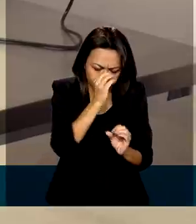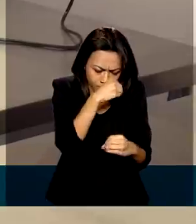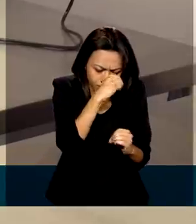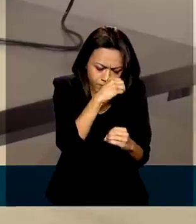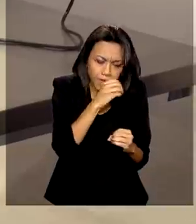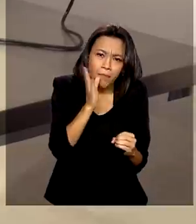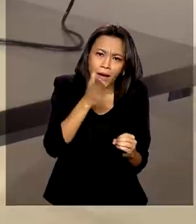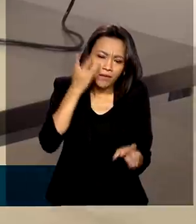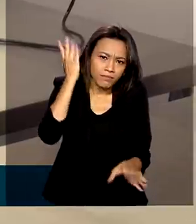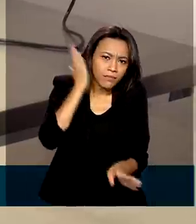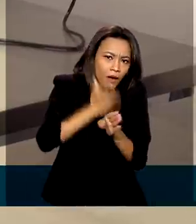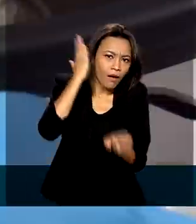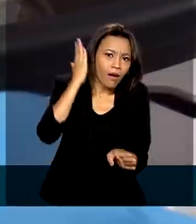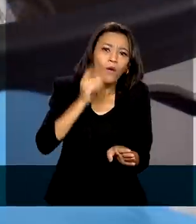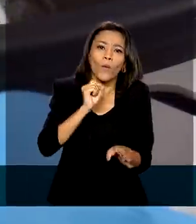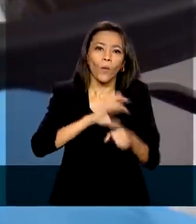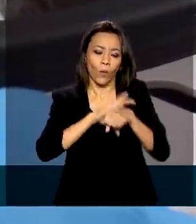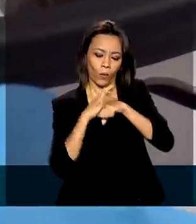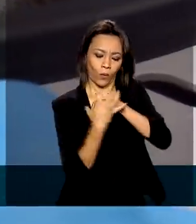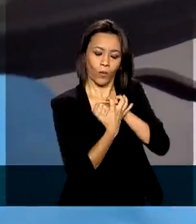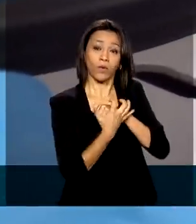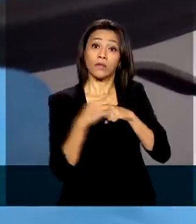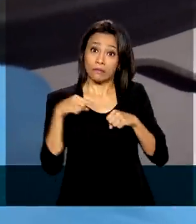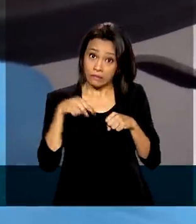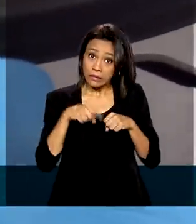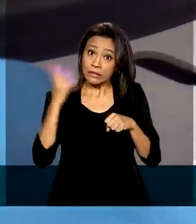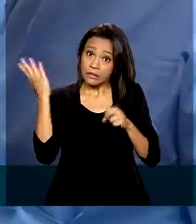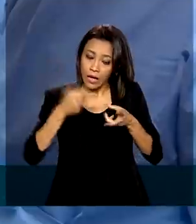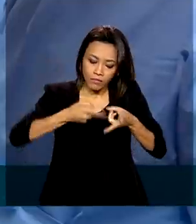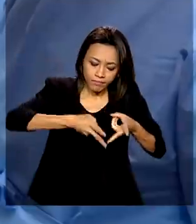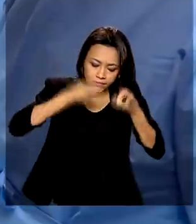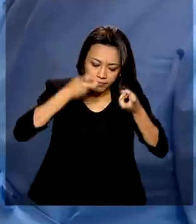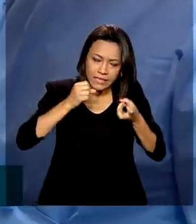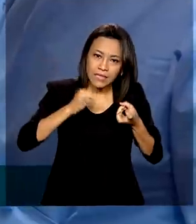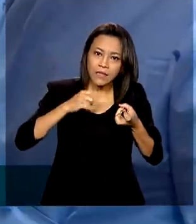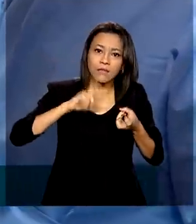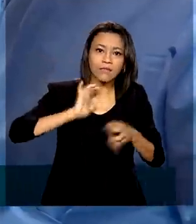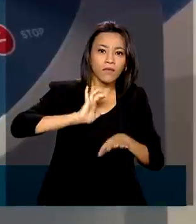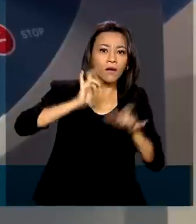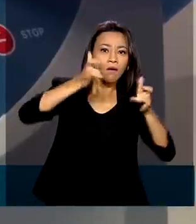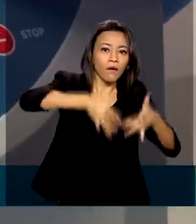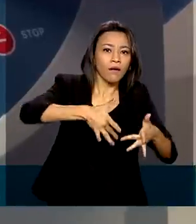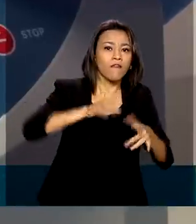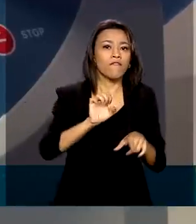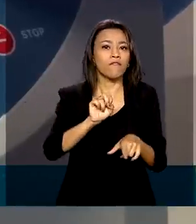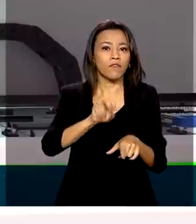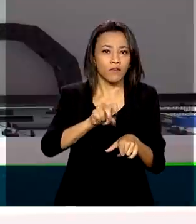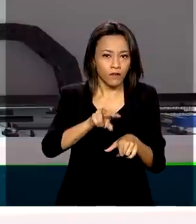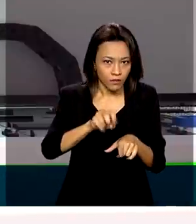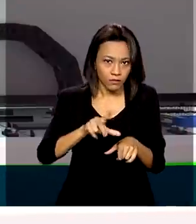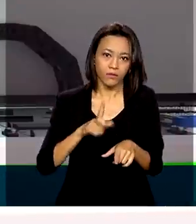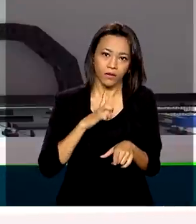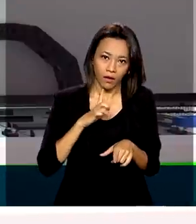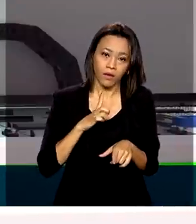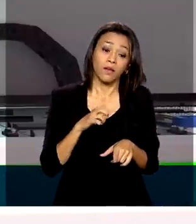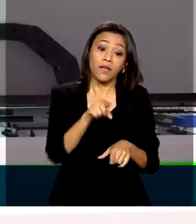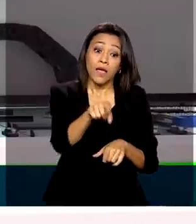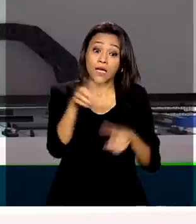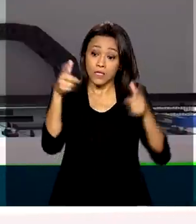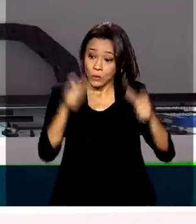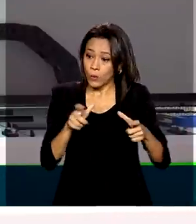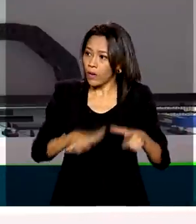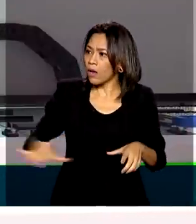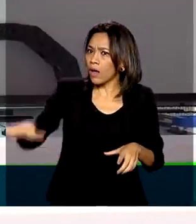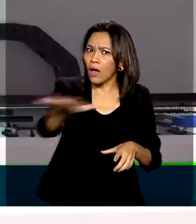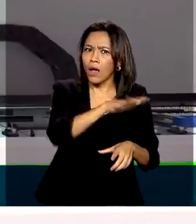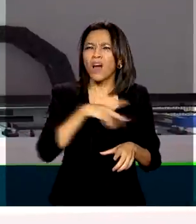para o diagnóstico da doença, pois permite identificar se o vírus ainda está ativo no organismo. O centro é todo